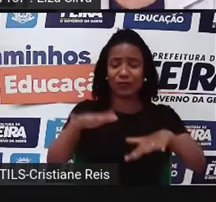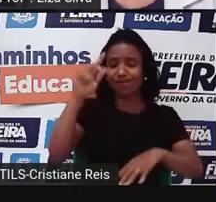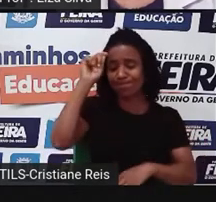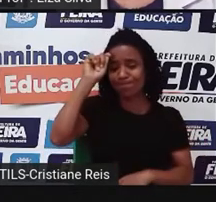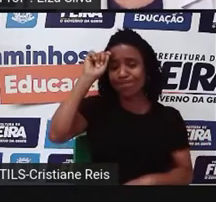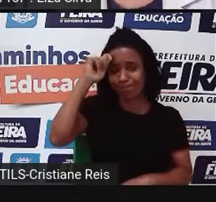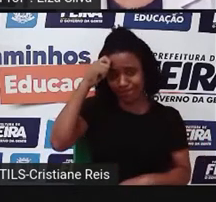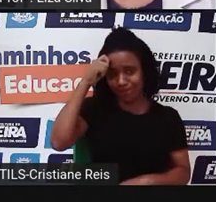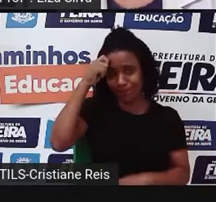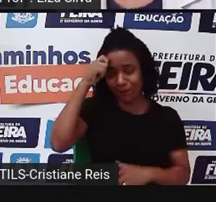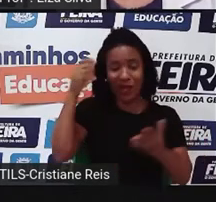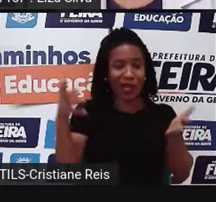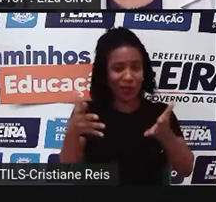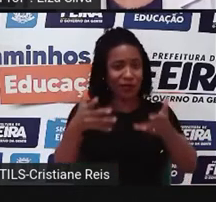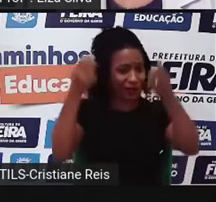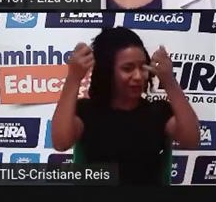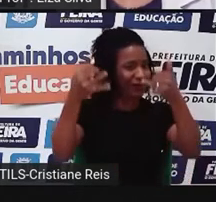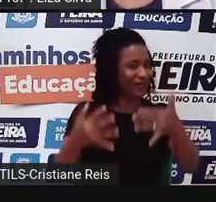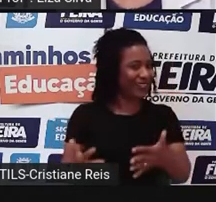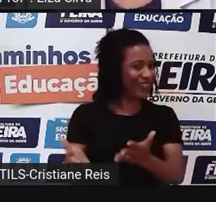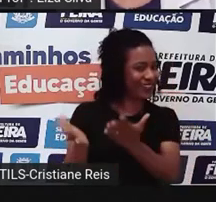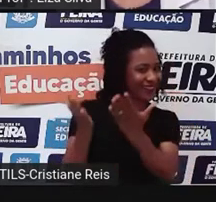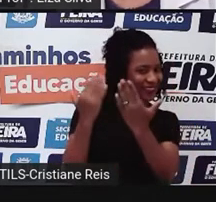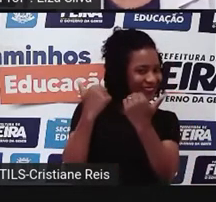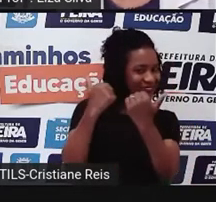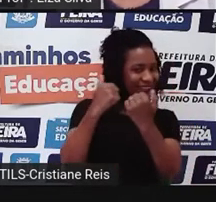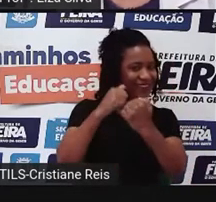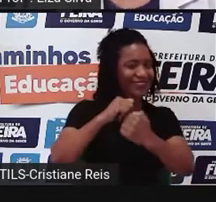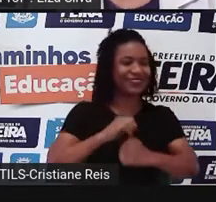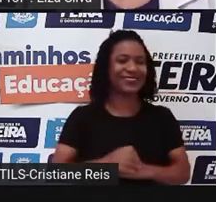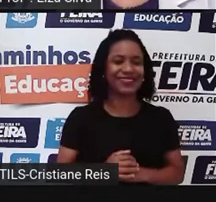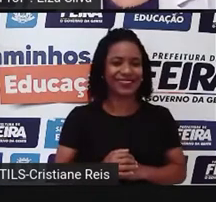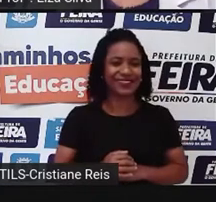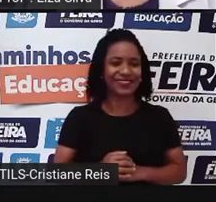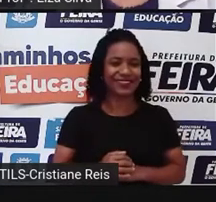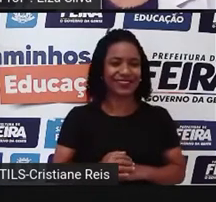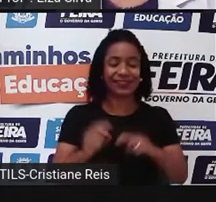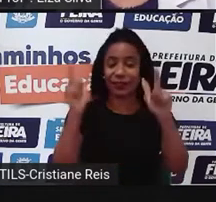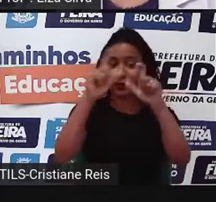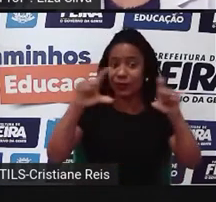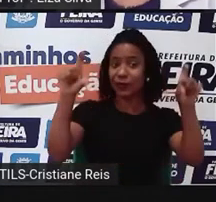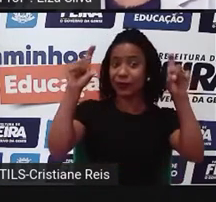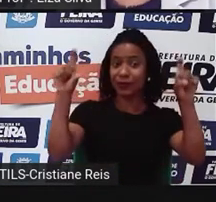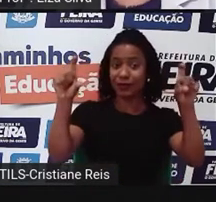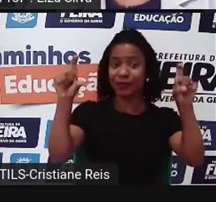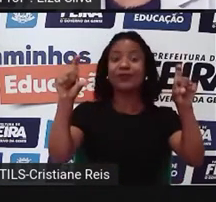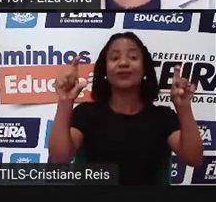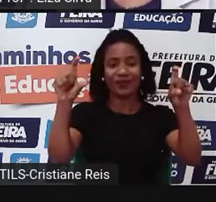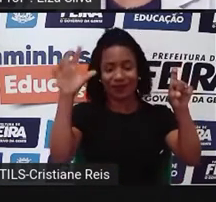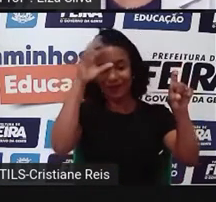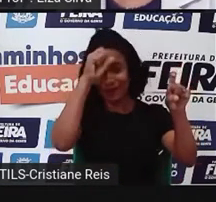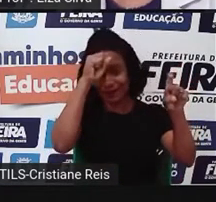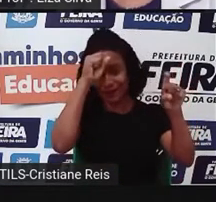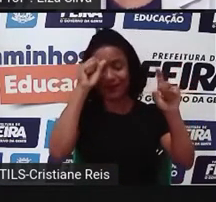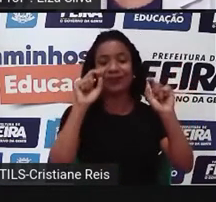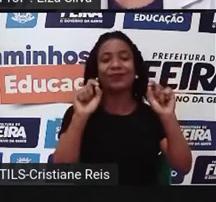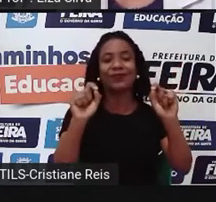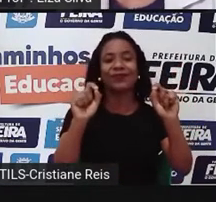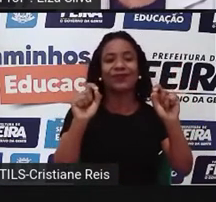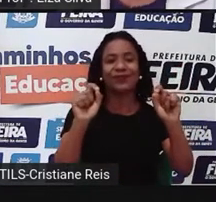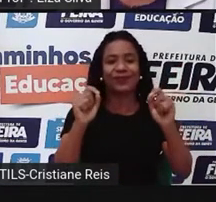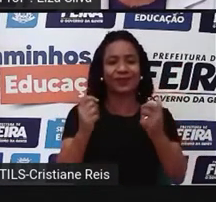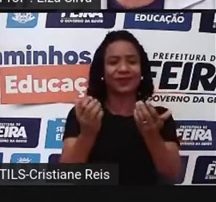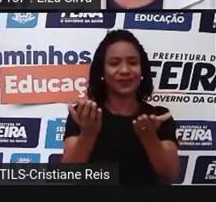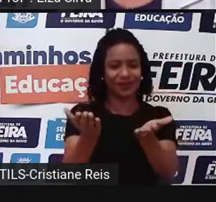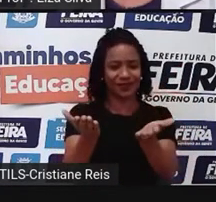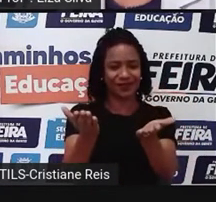momento aqui. Ok? Let's go! Black History Month é o tema desse encontro de nossa aula de hoje.